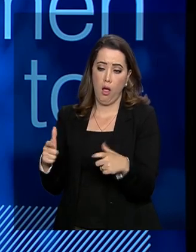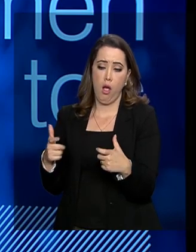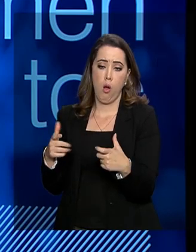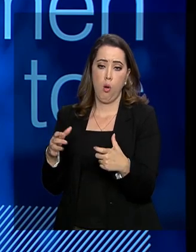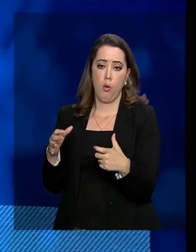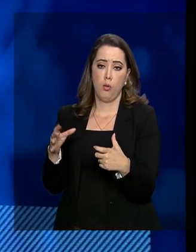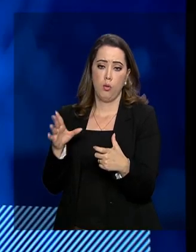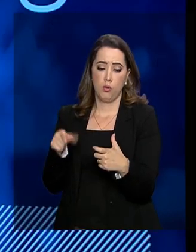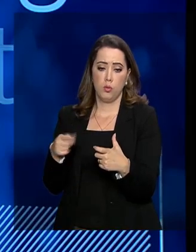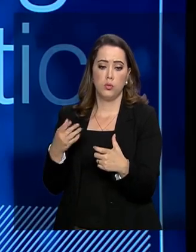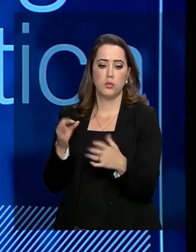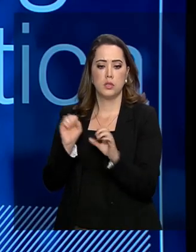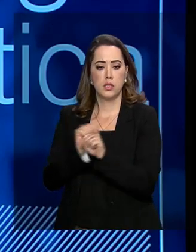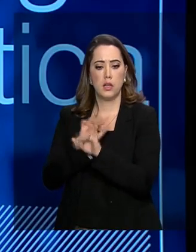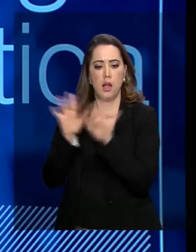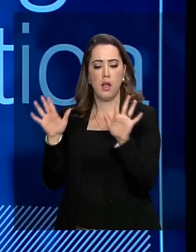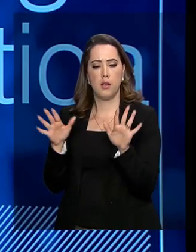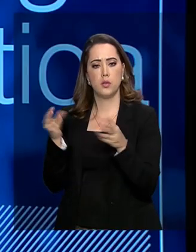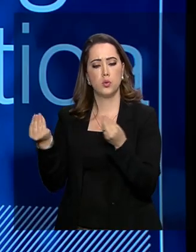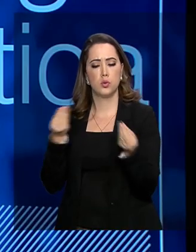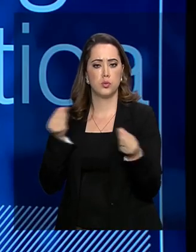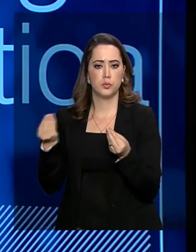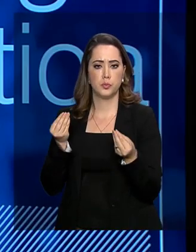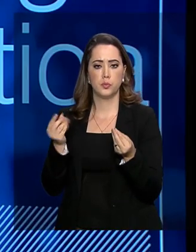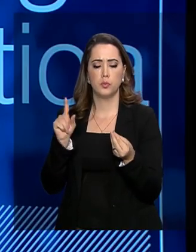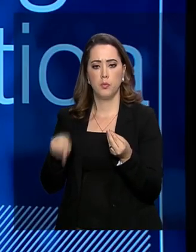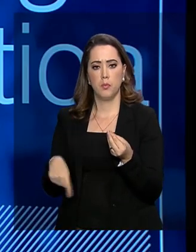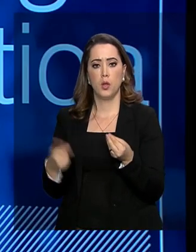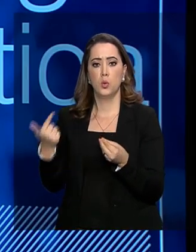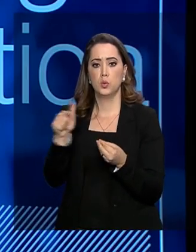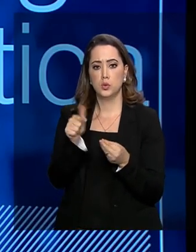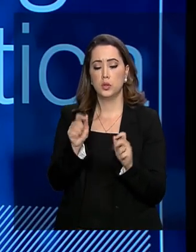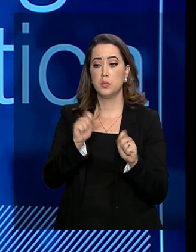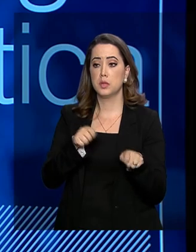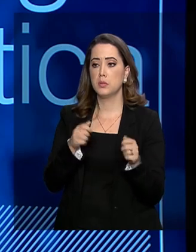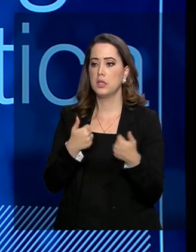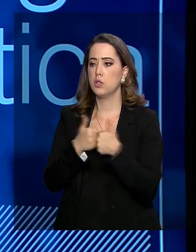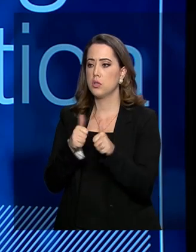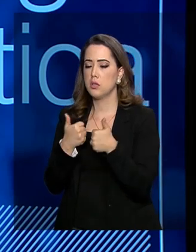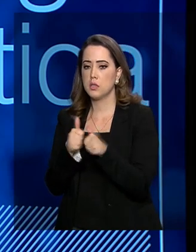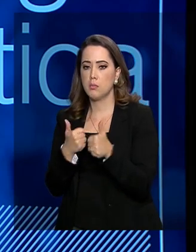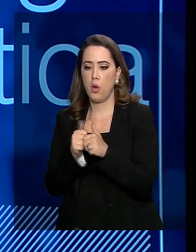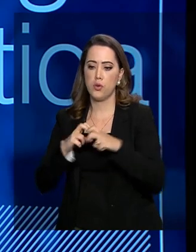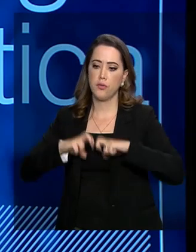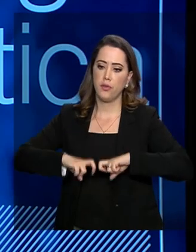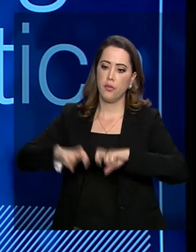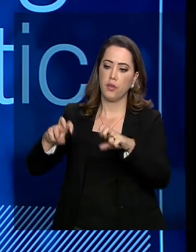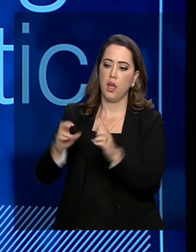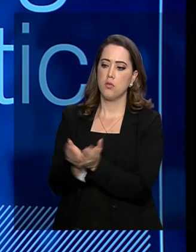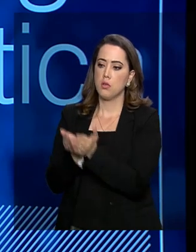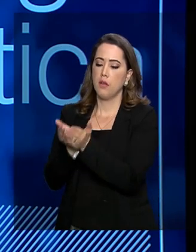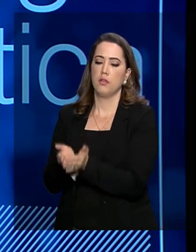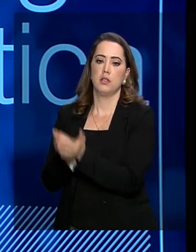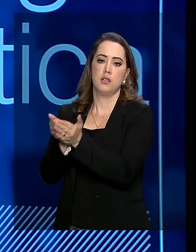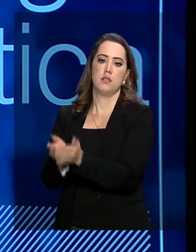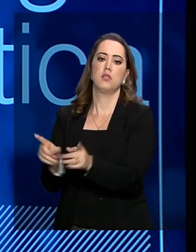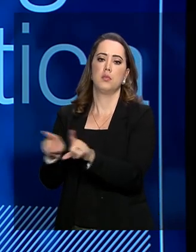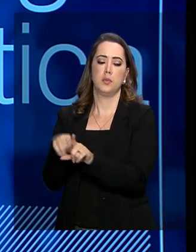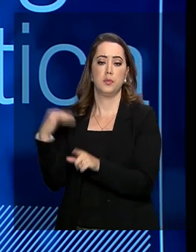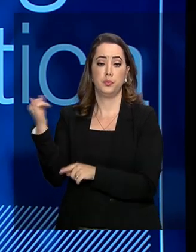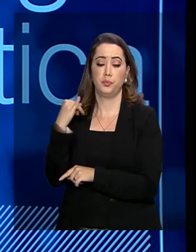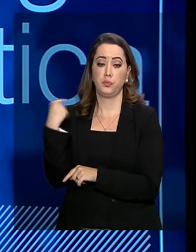implementação clara, assim, forma vultosa, os outros modos de transporte, ferroviário, a navegação de interior, que é muito importante também.